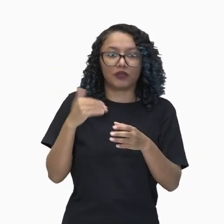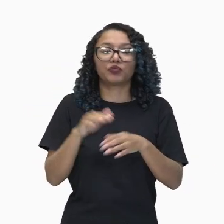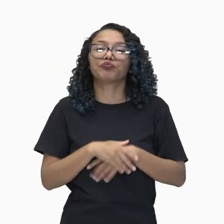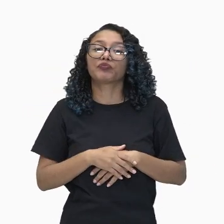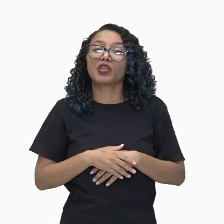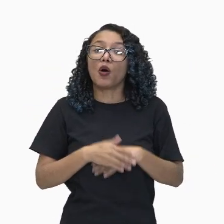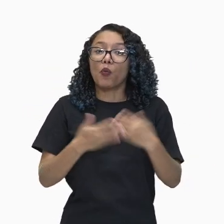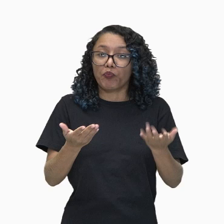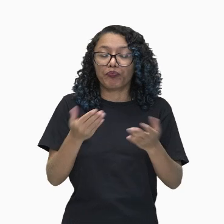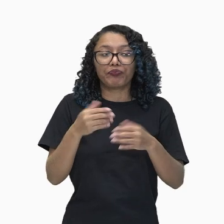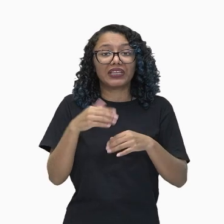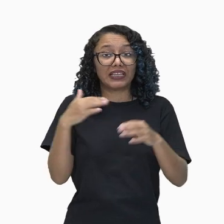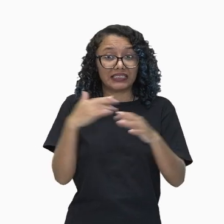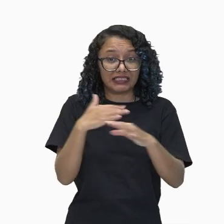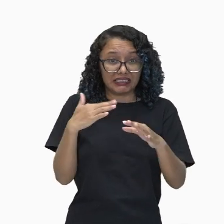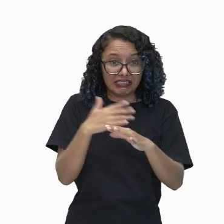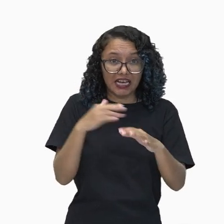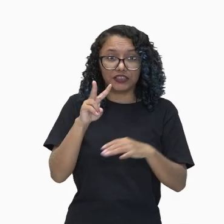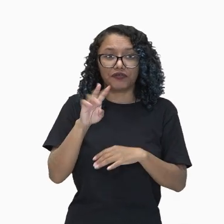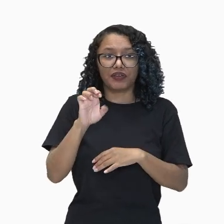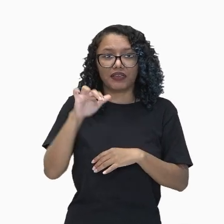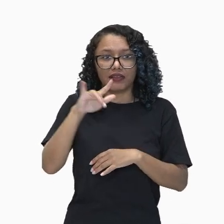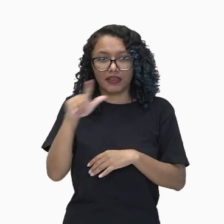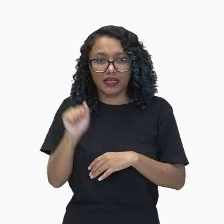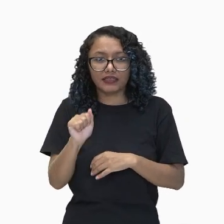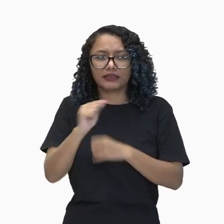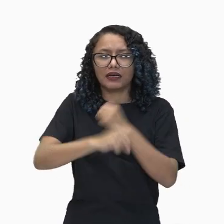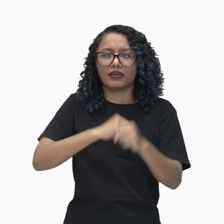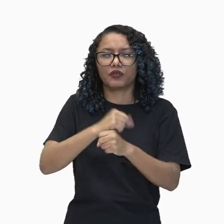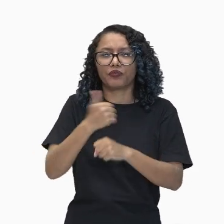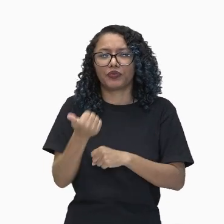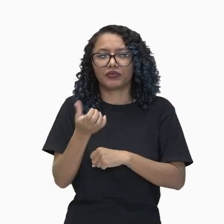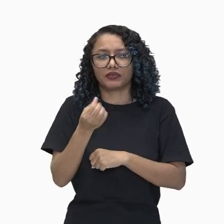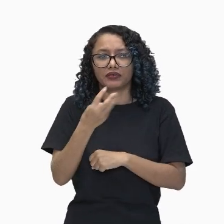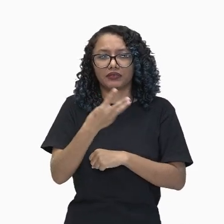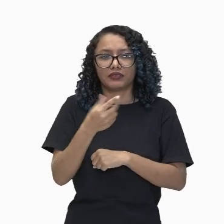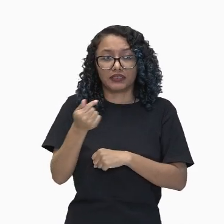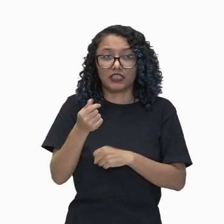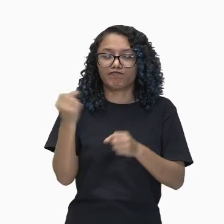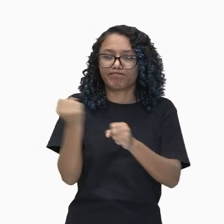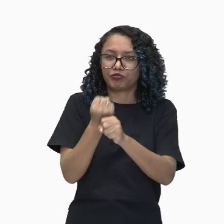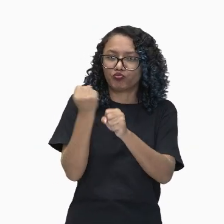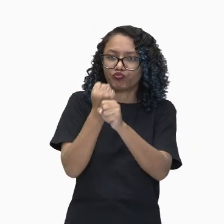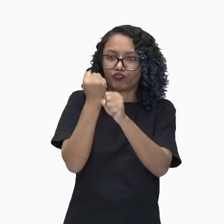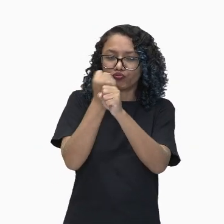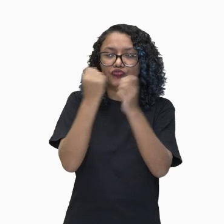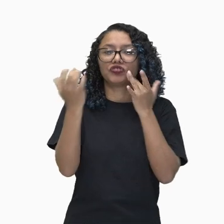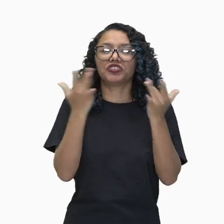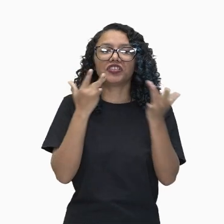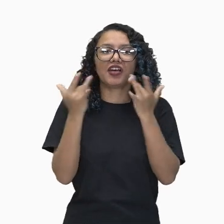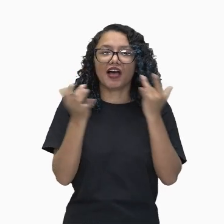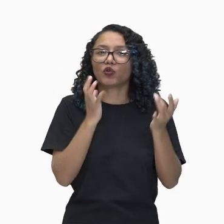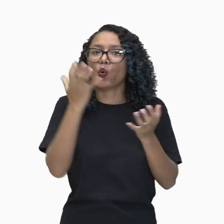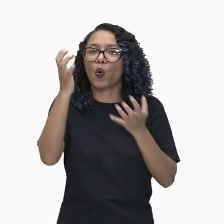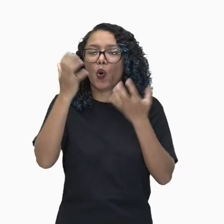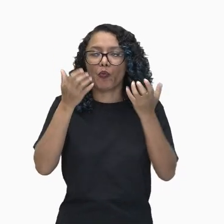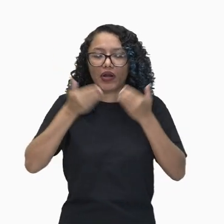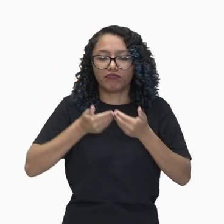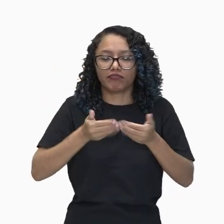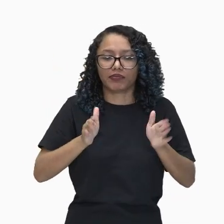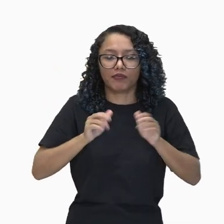de Veneza, que foram inaugurados os primeiros teatros de óperas abertos a um público